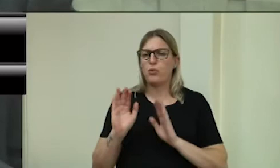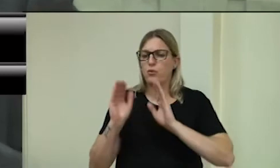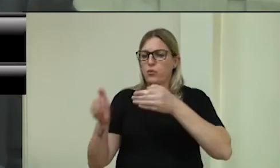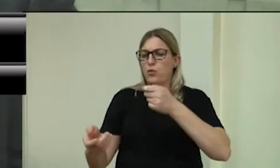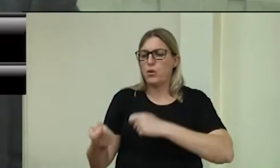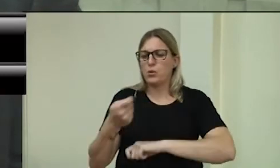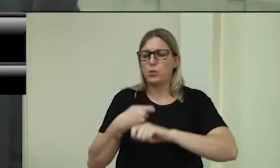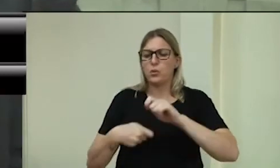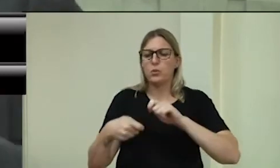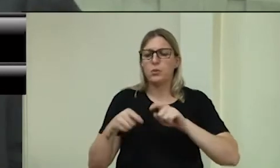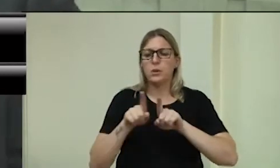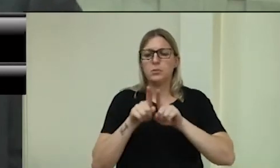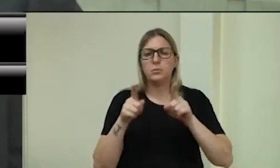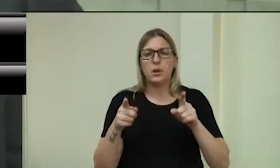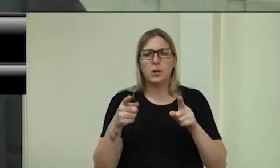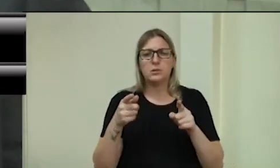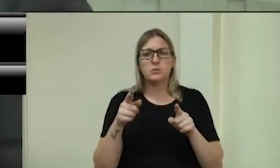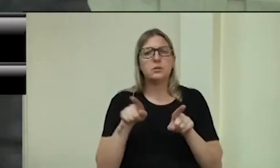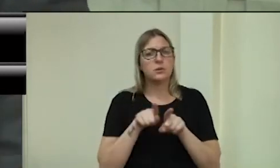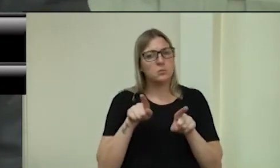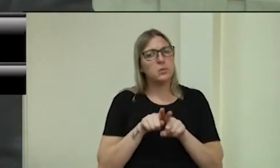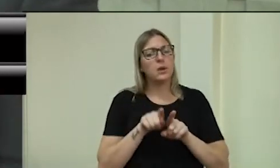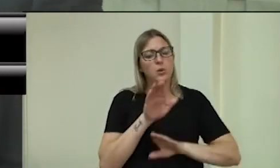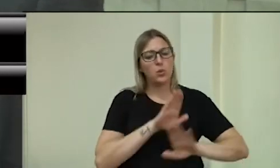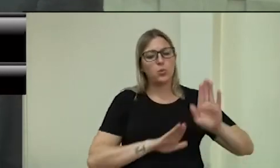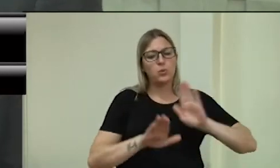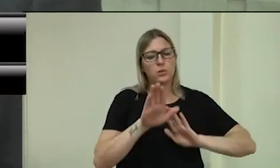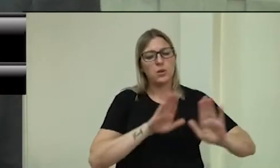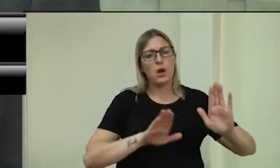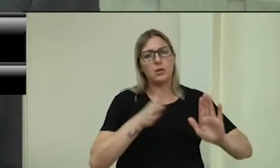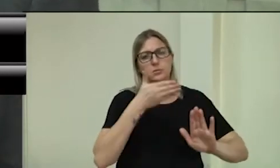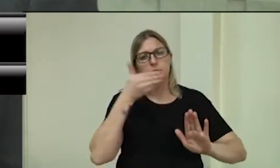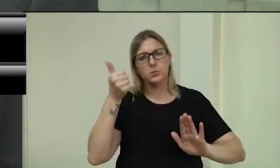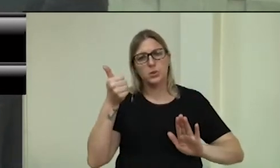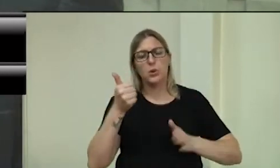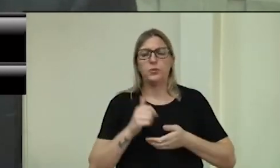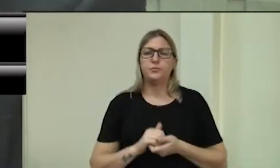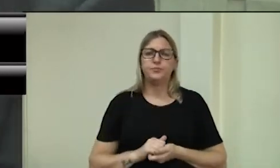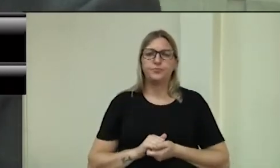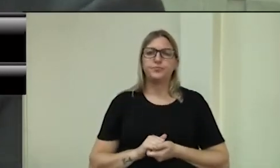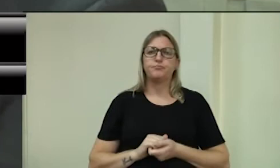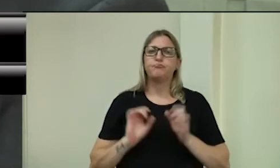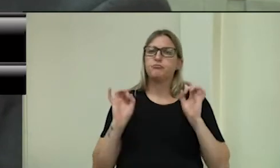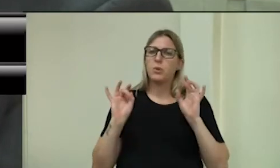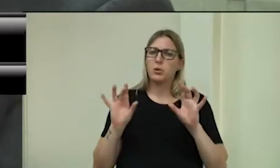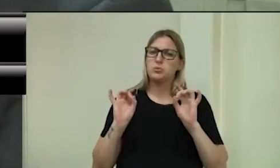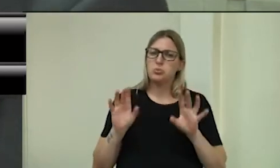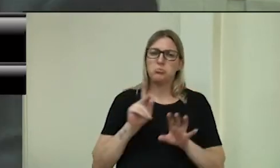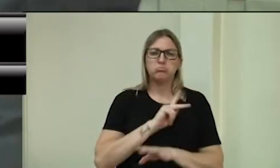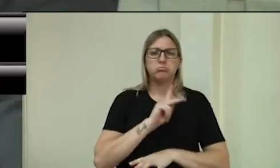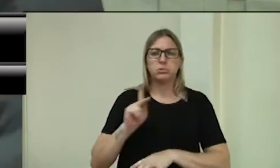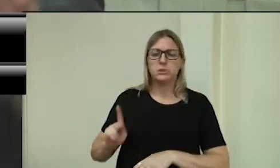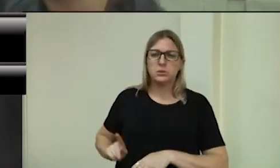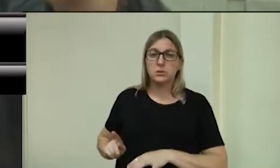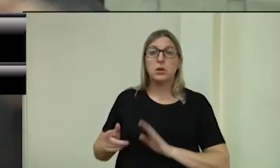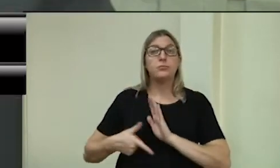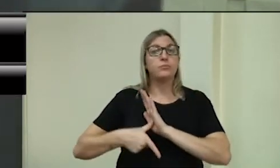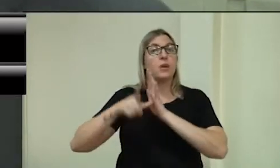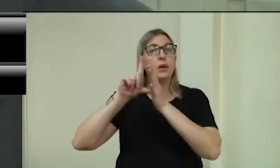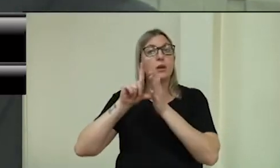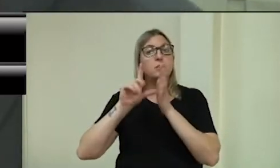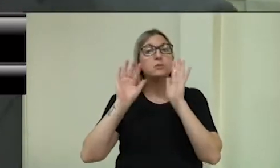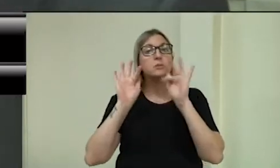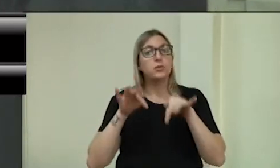acaba preservando as pessoas agindo de uma maneira um pouquinho diferente. Era isso, senhora presidente. Antes de